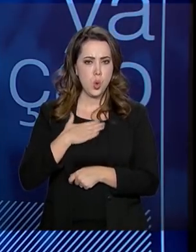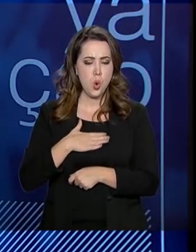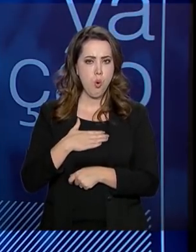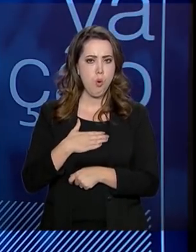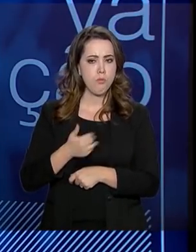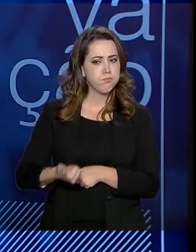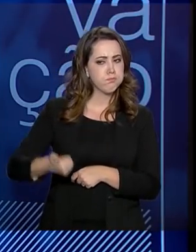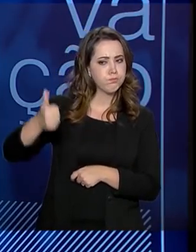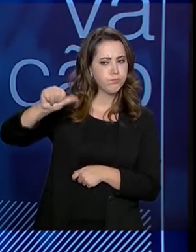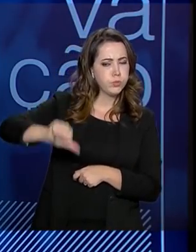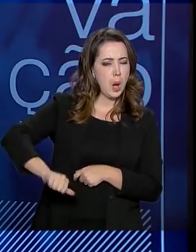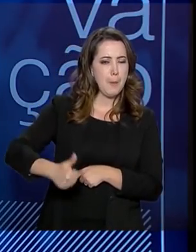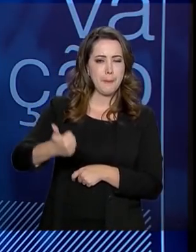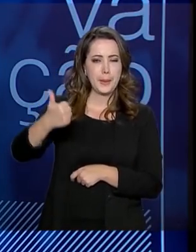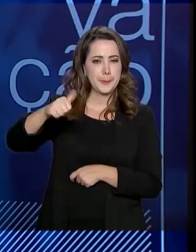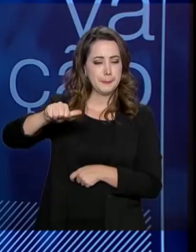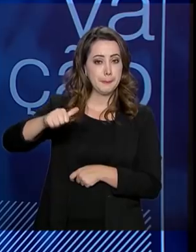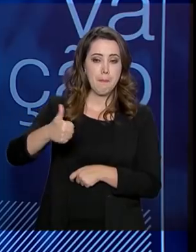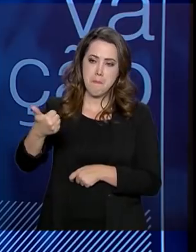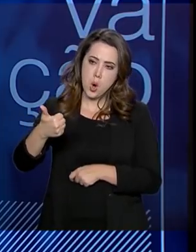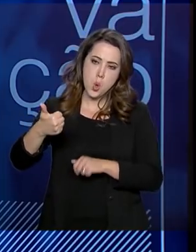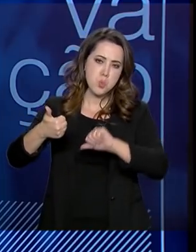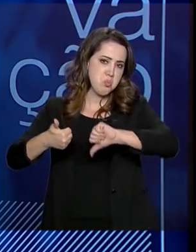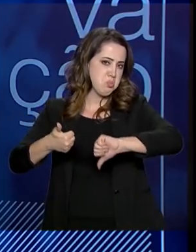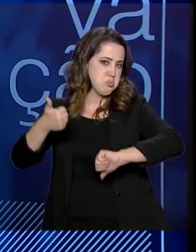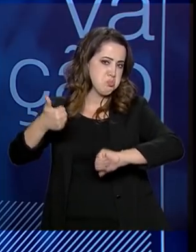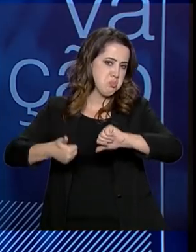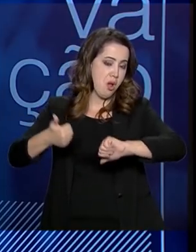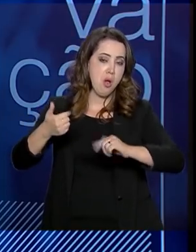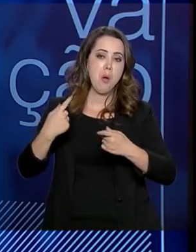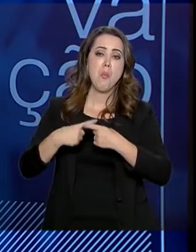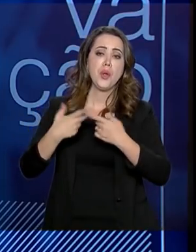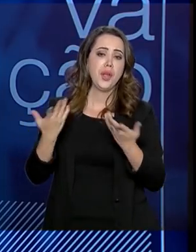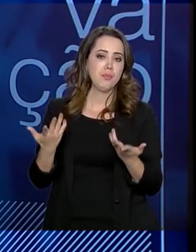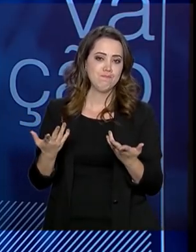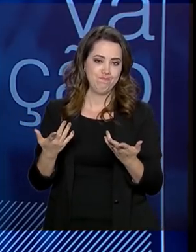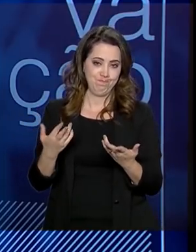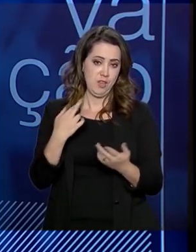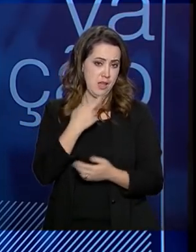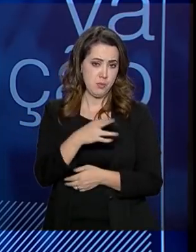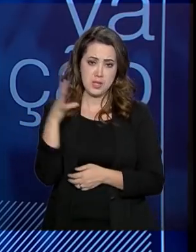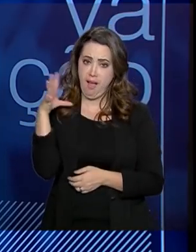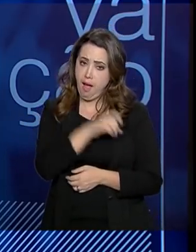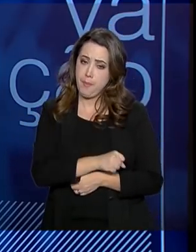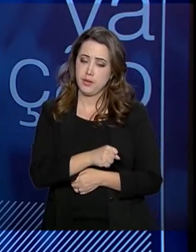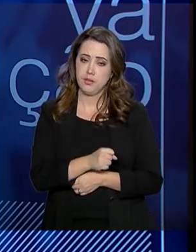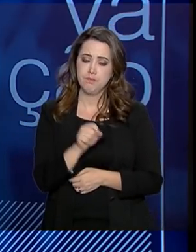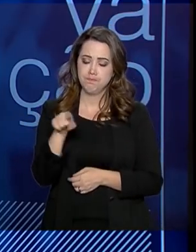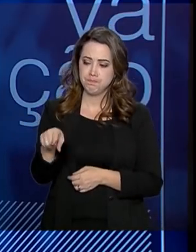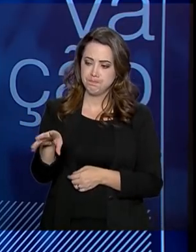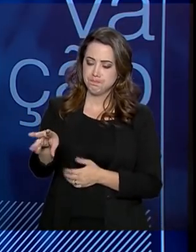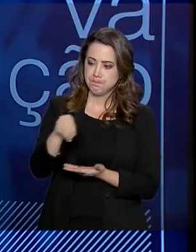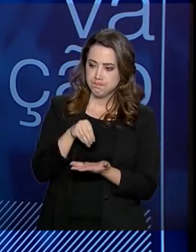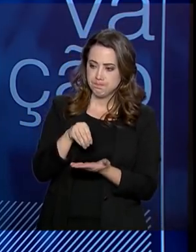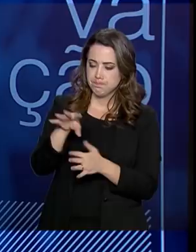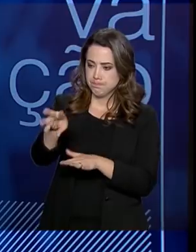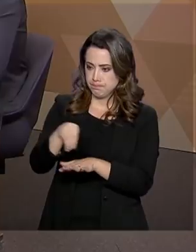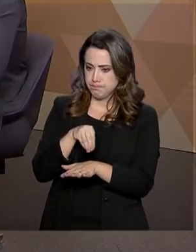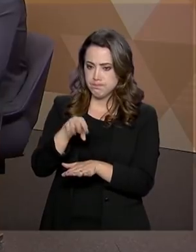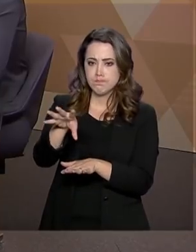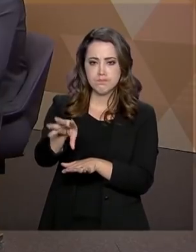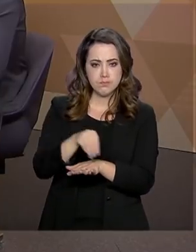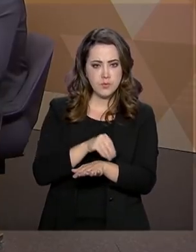rápido de feedback, onde o cidadão nos diz se foi bom ou não foi bom por tal motivo. Com base nesses dados, e assim geramos muitos dados,